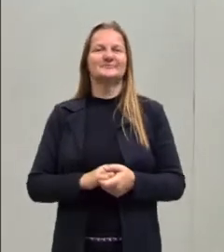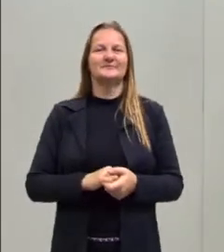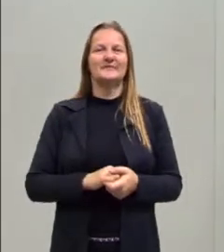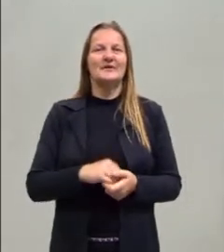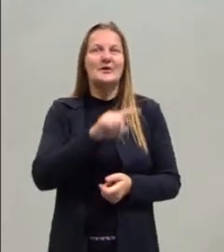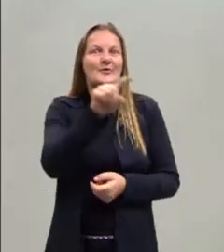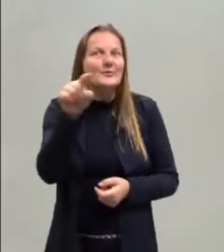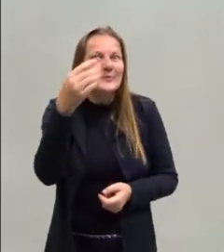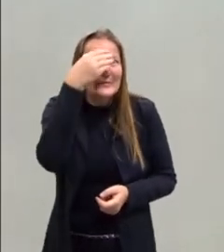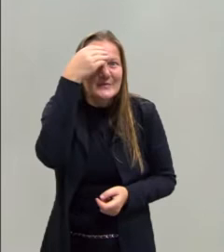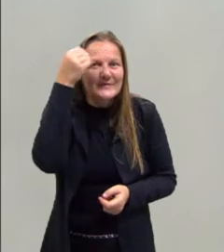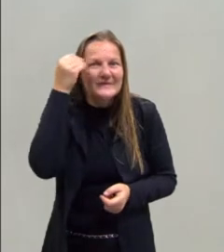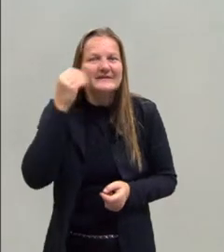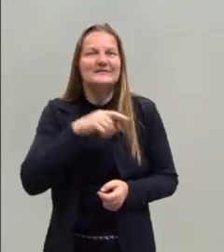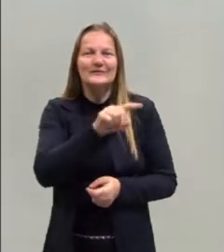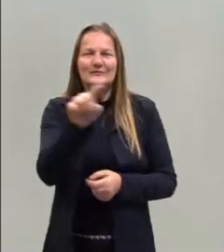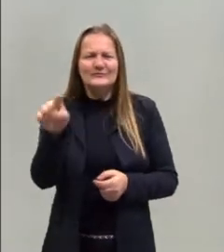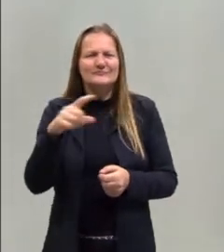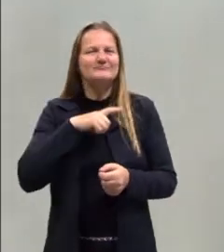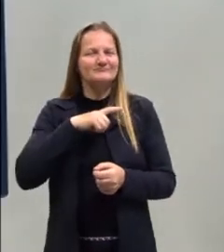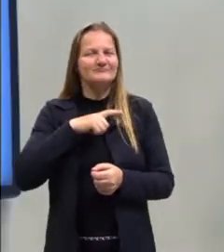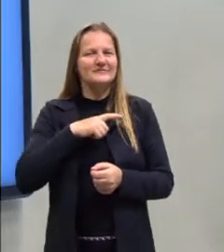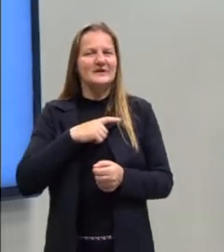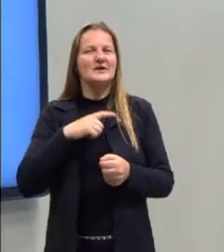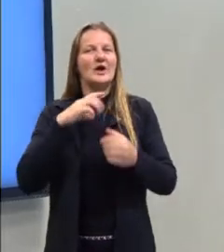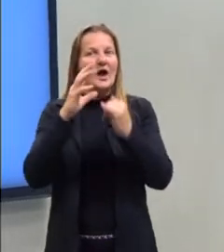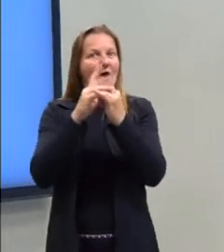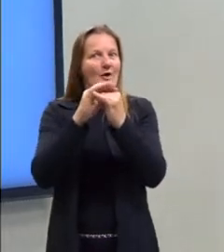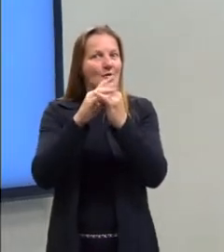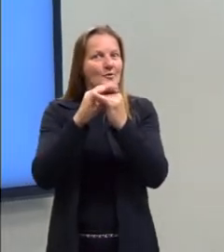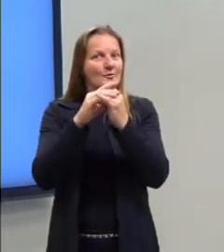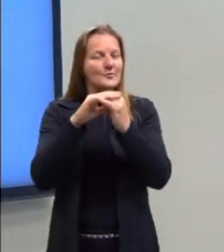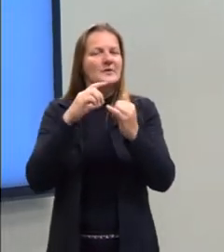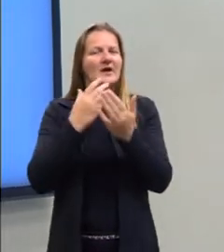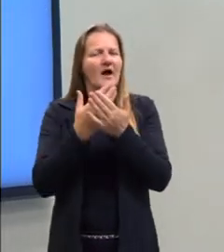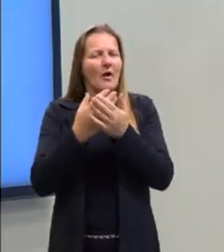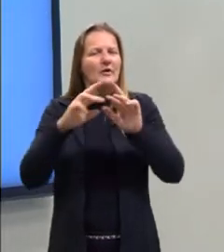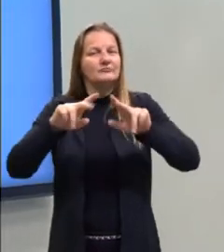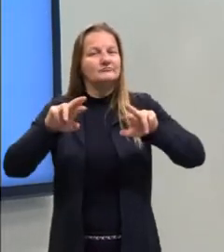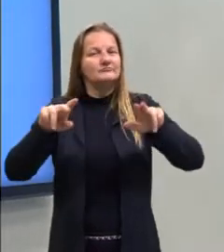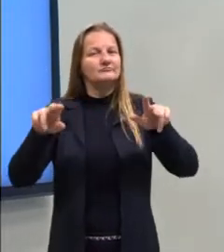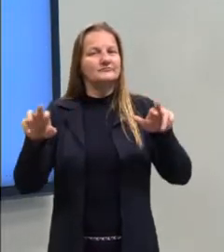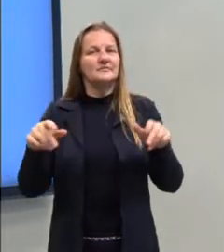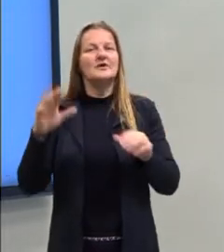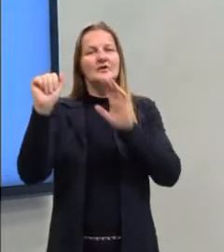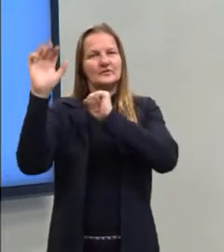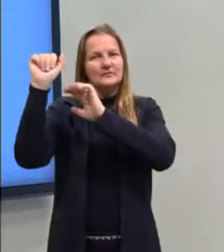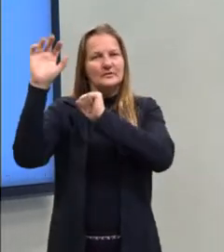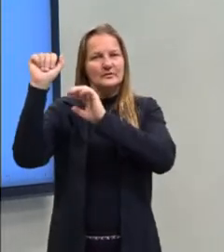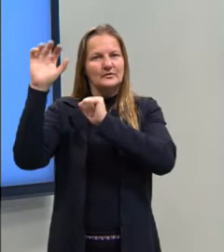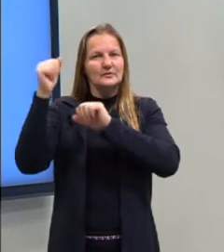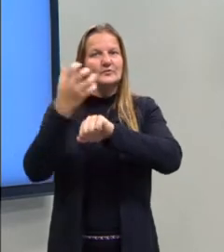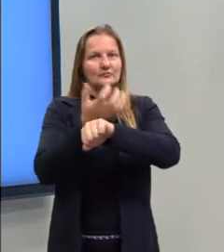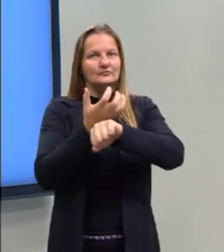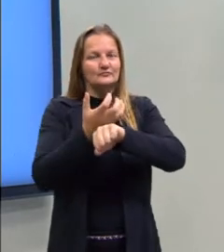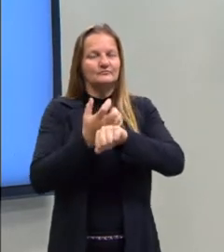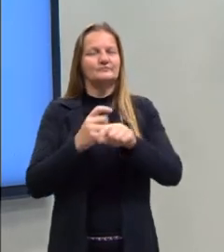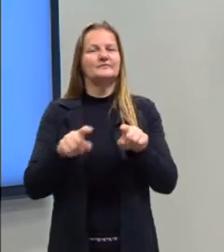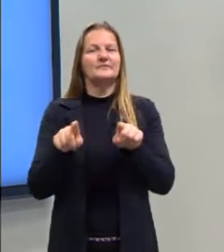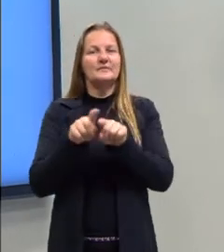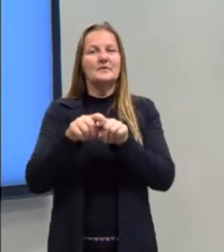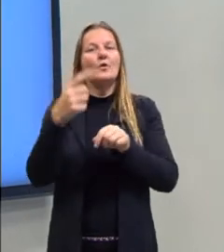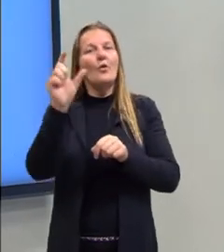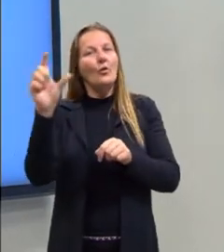esqueça que você já tem disponível outras aulas, tanto da língua espanhola, da disciplina língua espanhola,